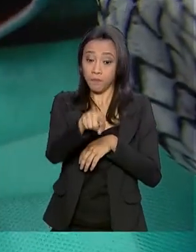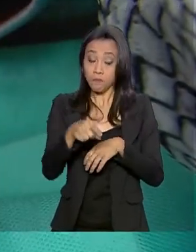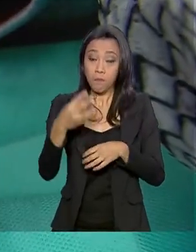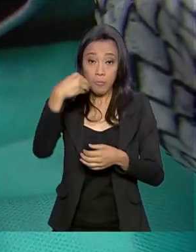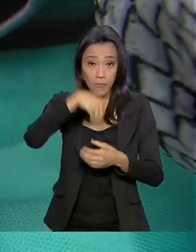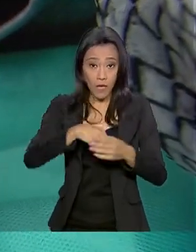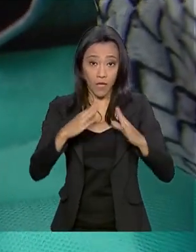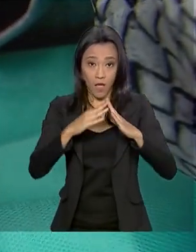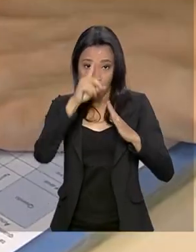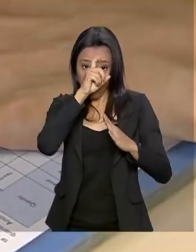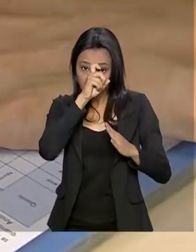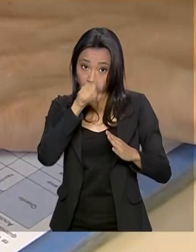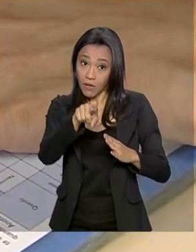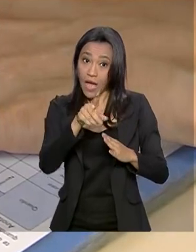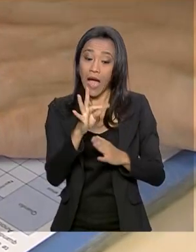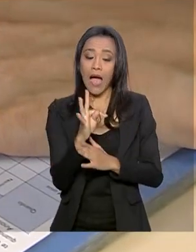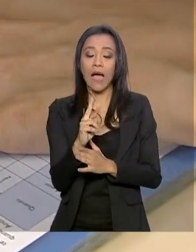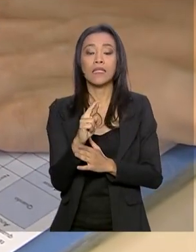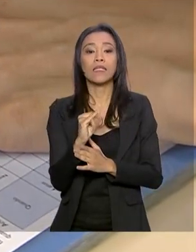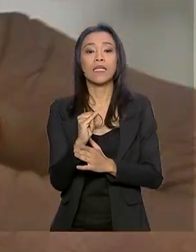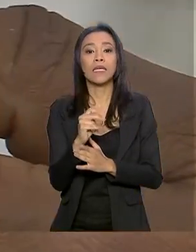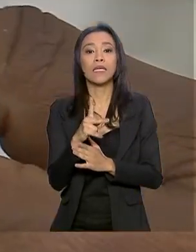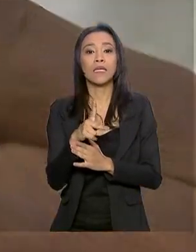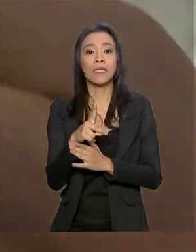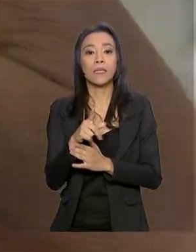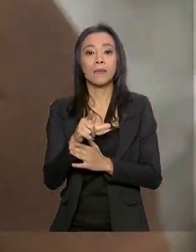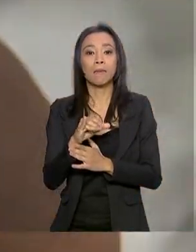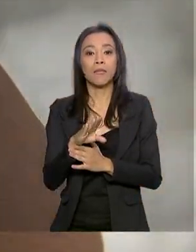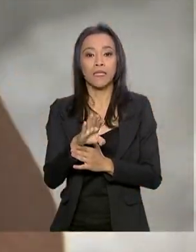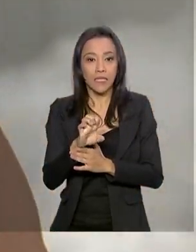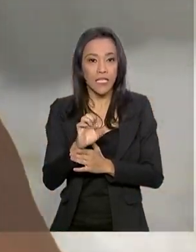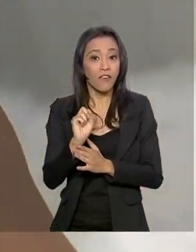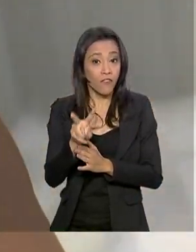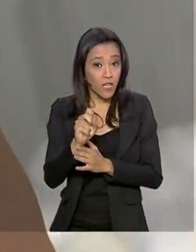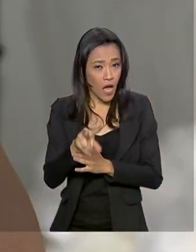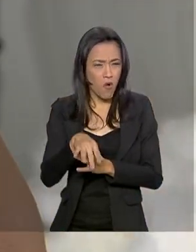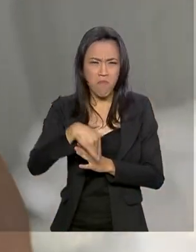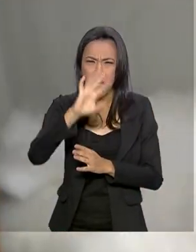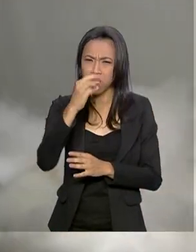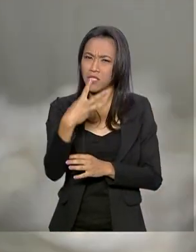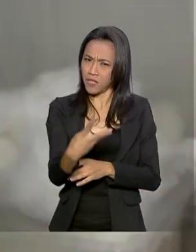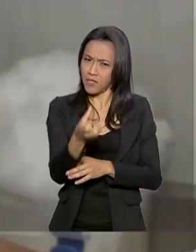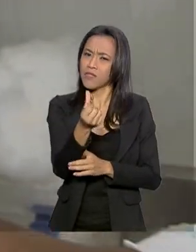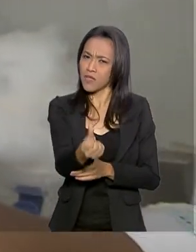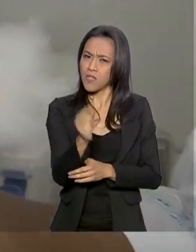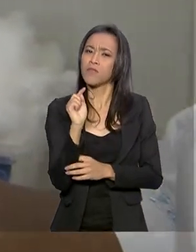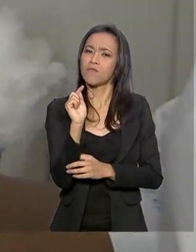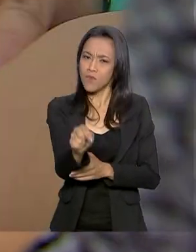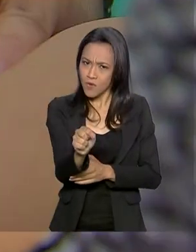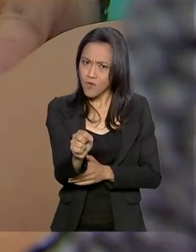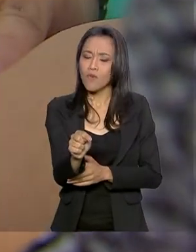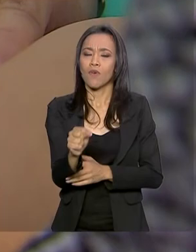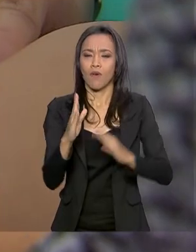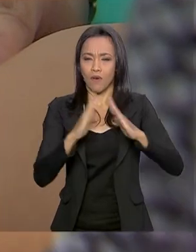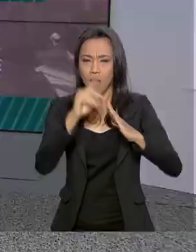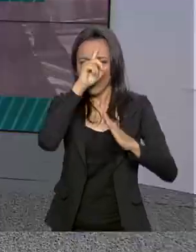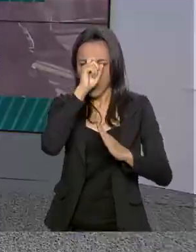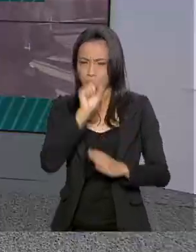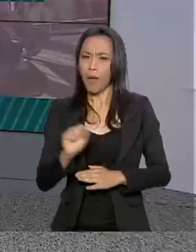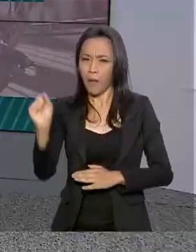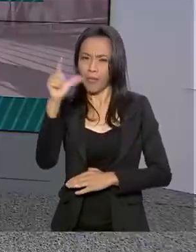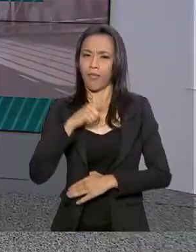a tríplice viral está disponível em todos os mais de 36 mil postos de vacinação em todo o Brasil.